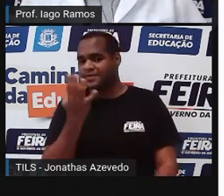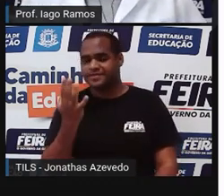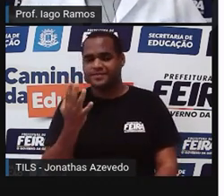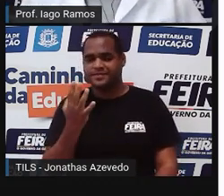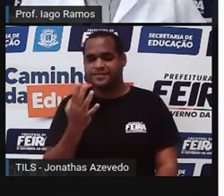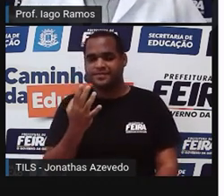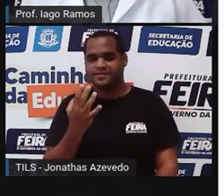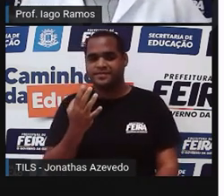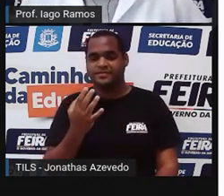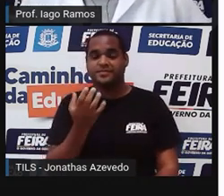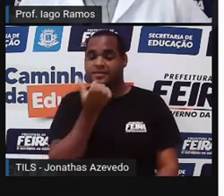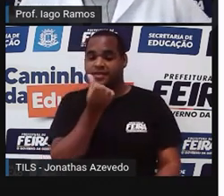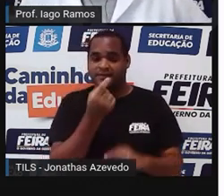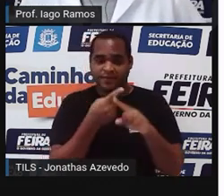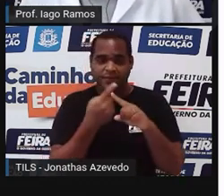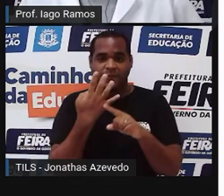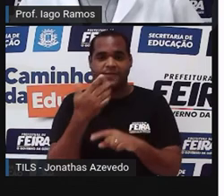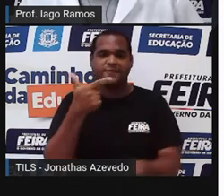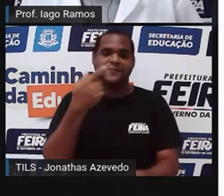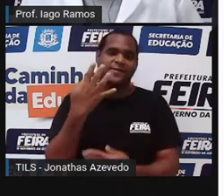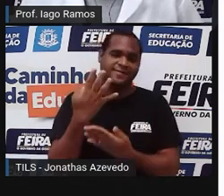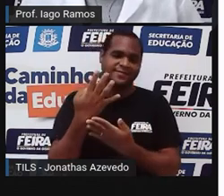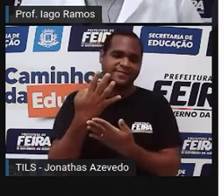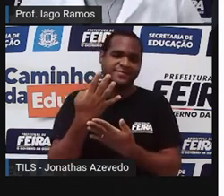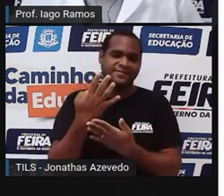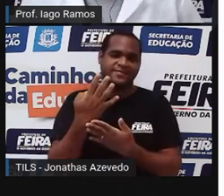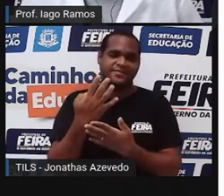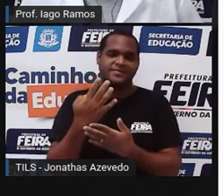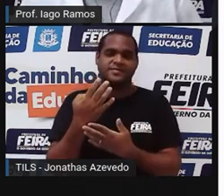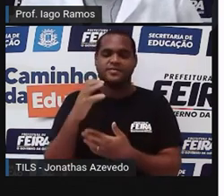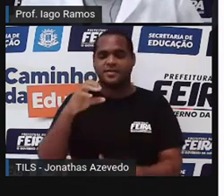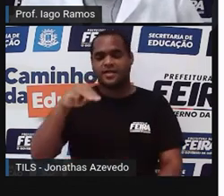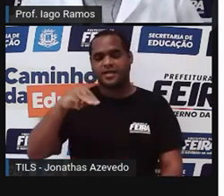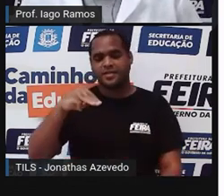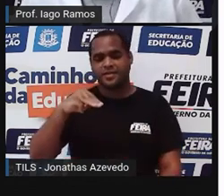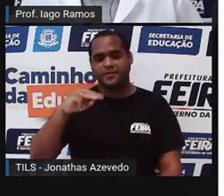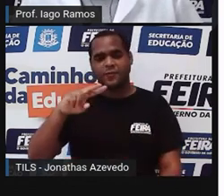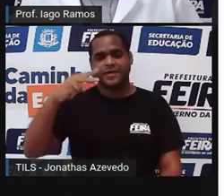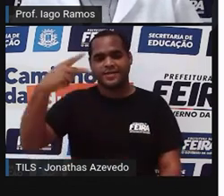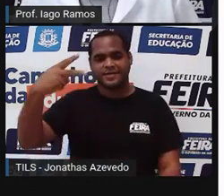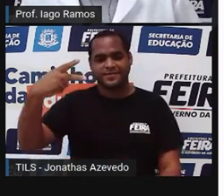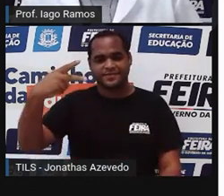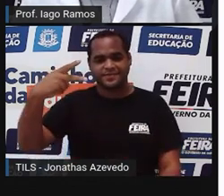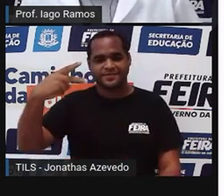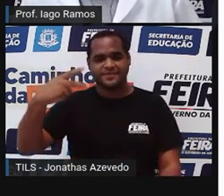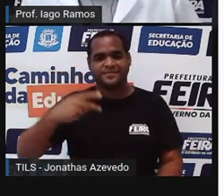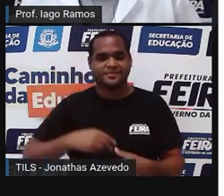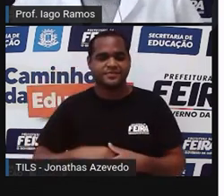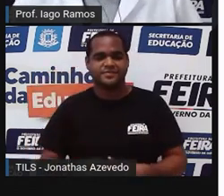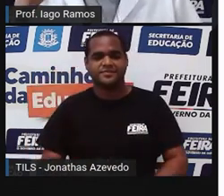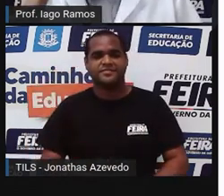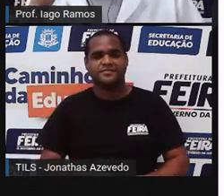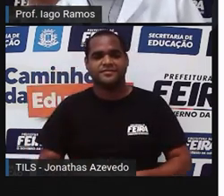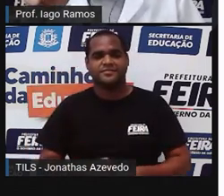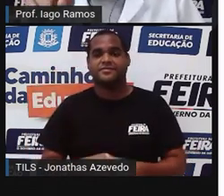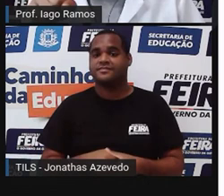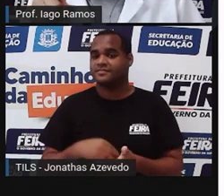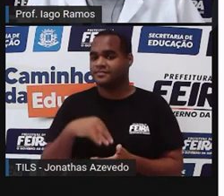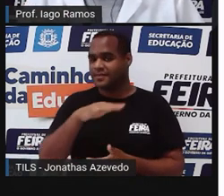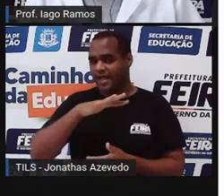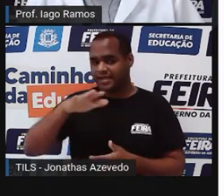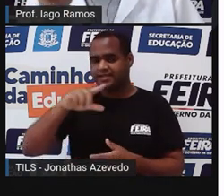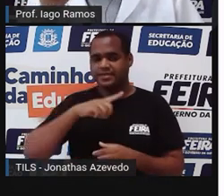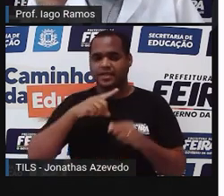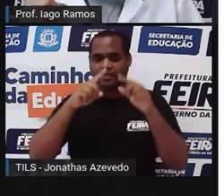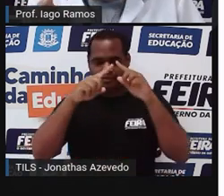6 vezes 4 vai ser 24. Centímetro vezes centímetro é centímetro quadrado. A área daquele